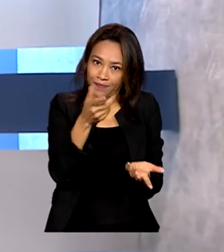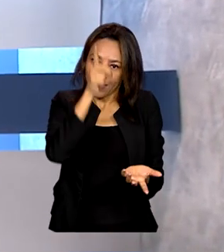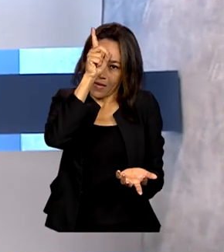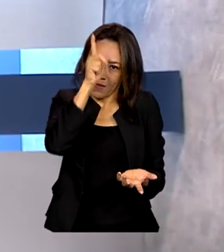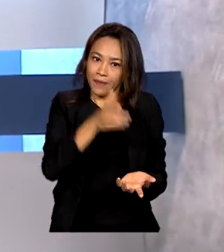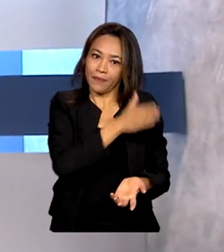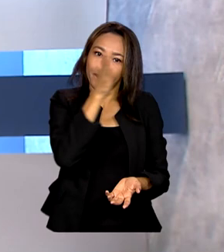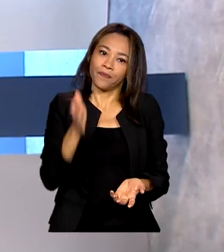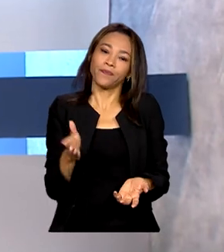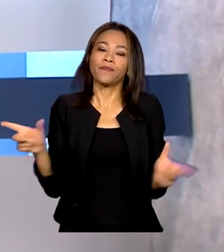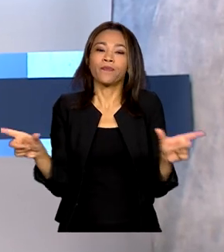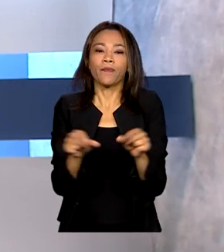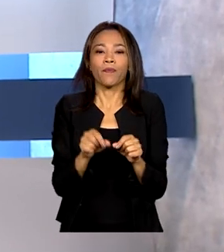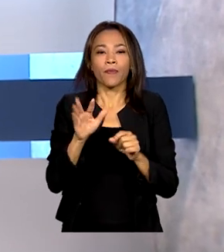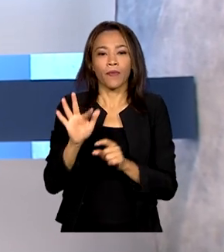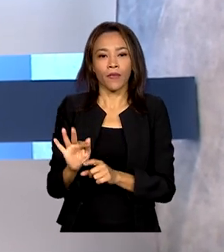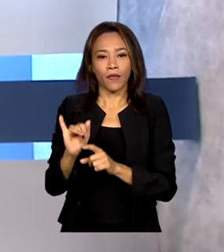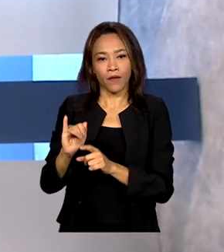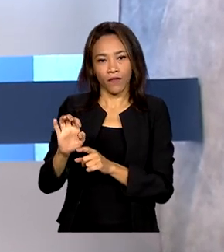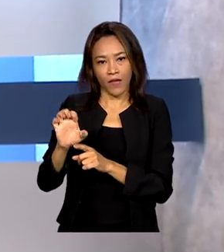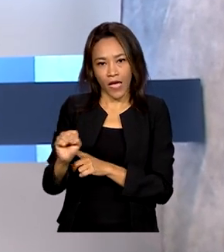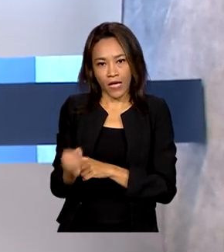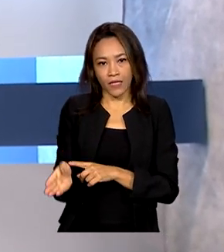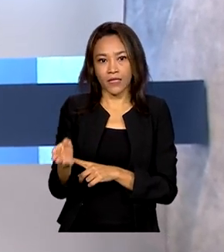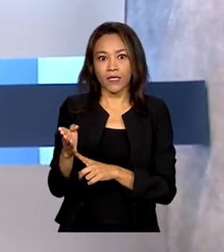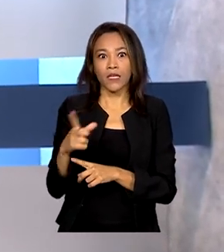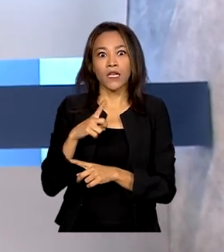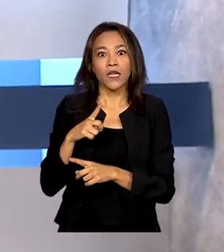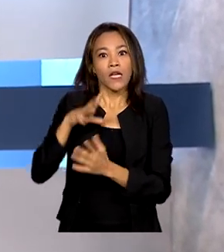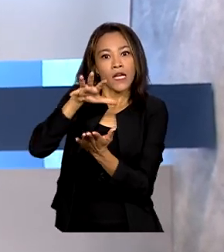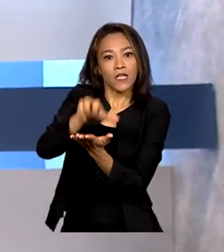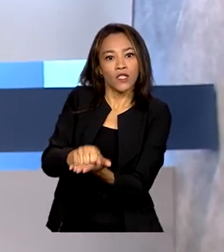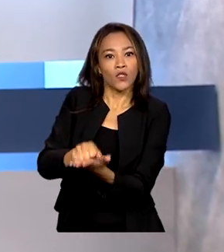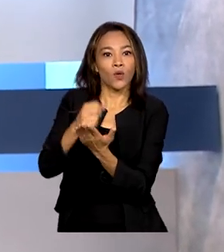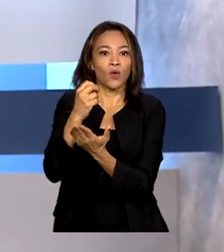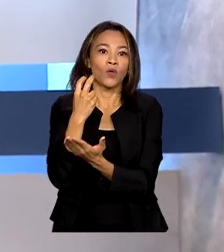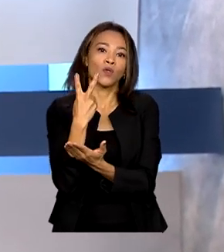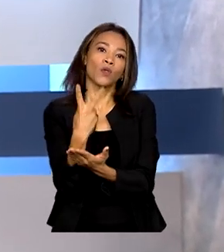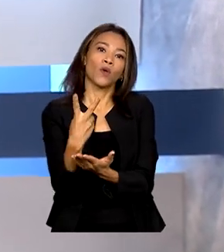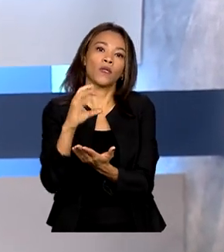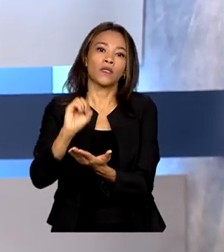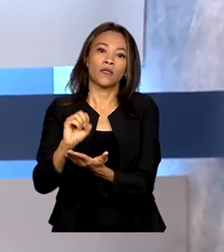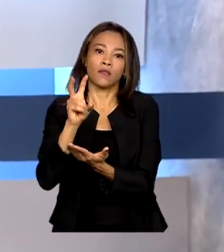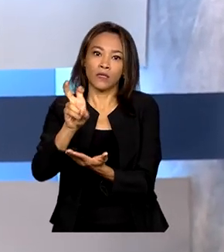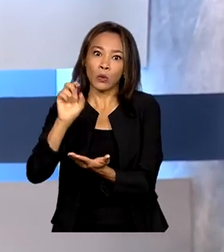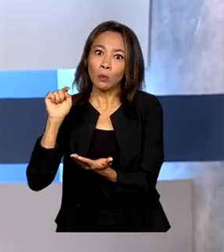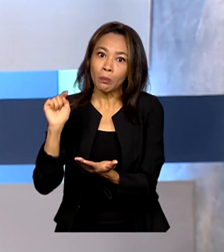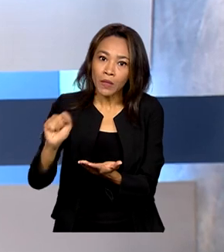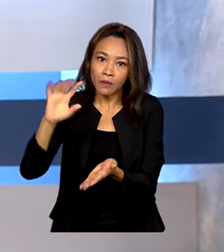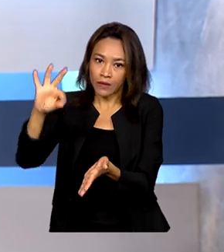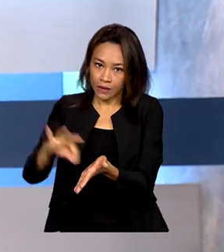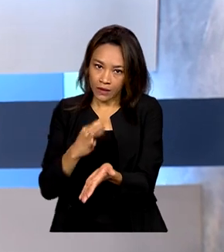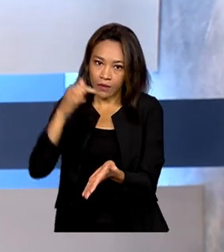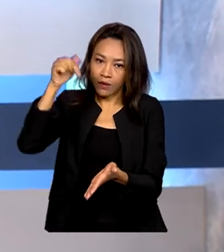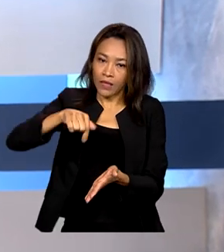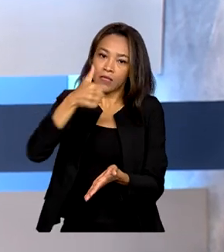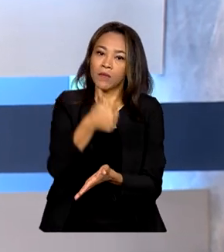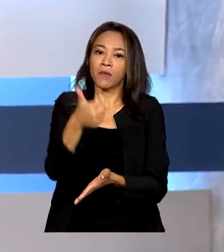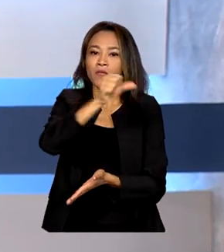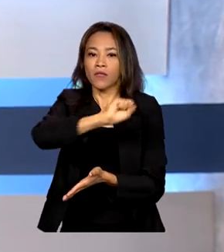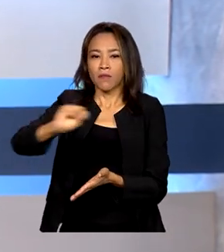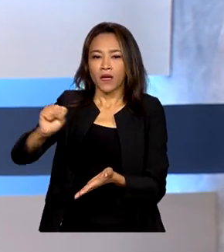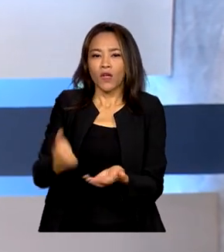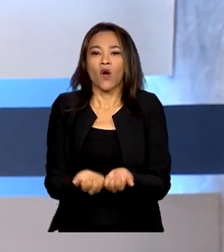de Financiamento Estudantil, registrou 205 mil inscritos. Nesse primeiro semestre, foram ofertadas mais de